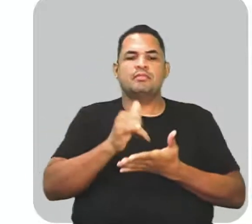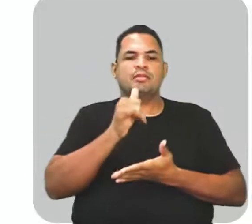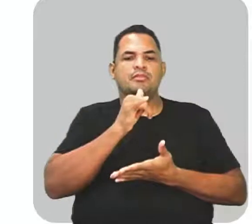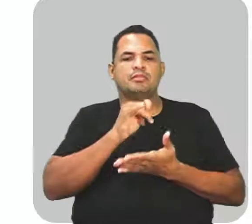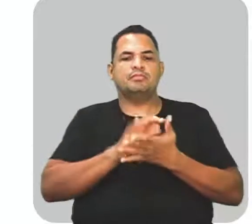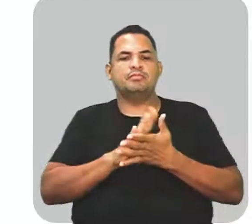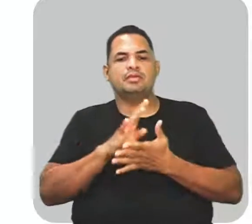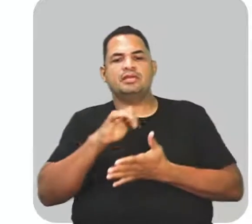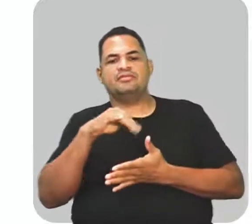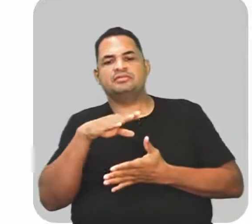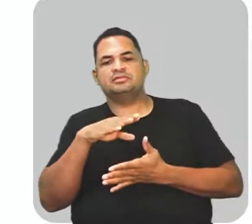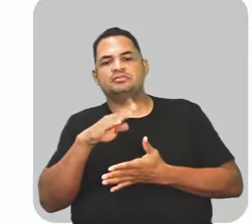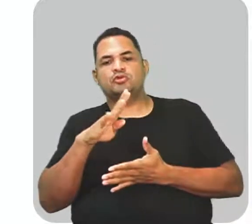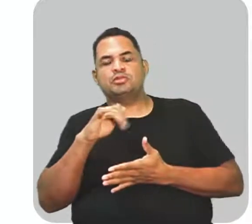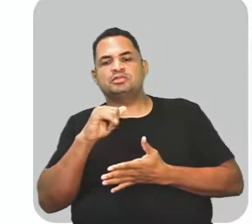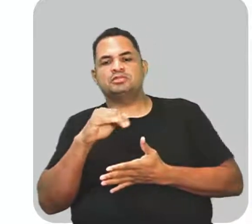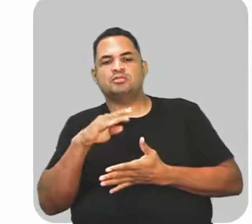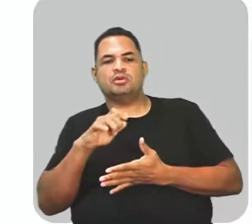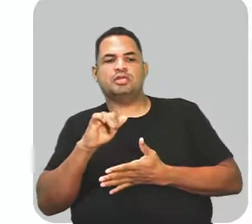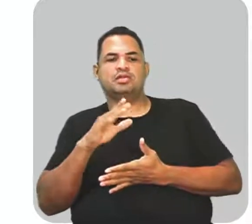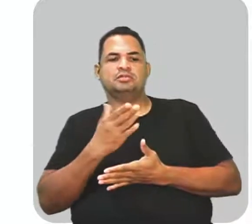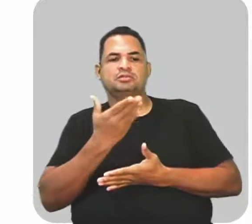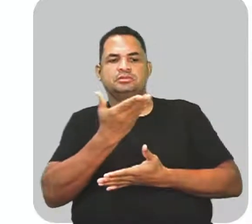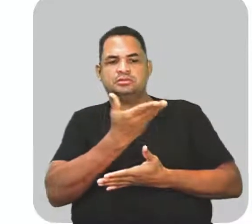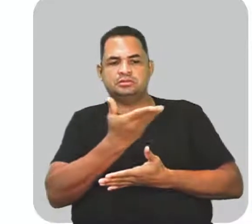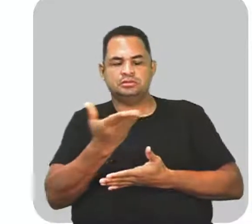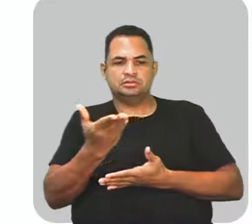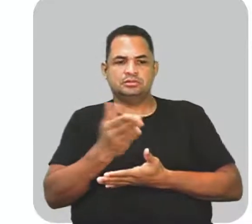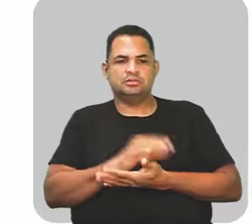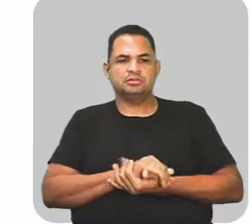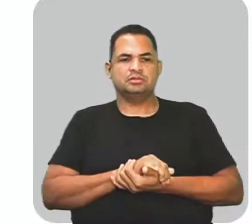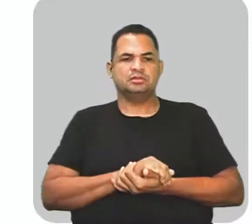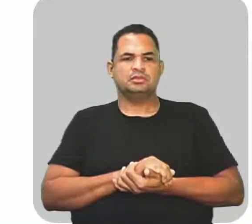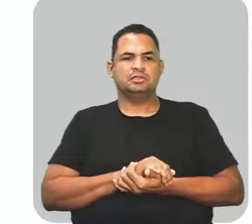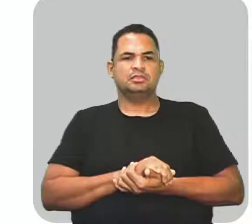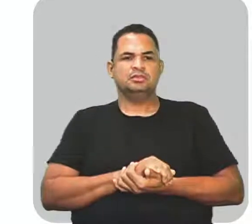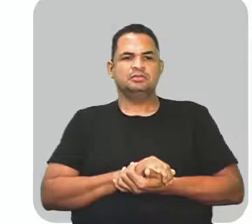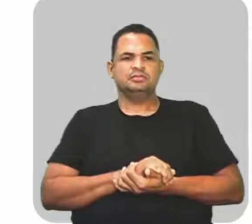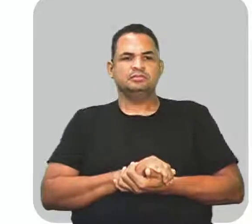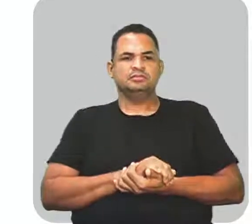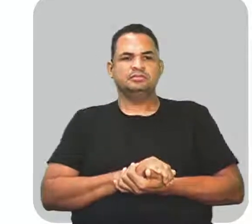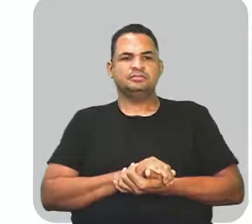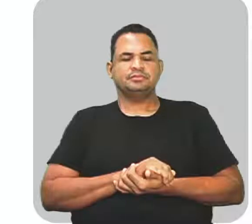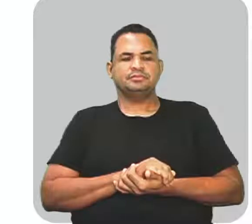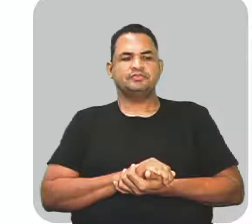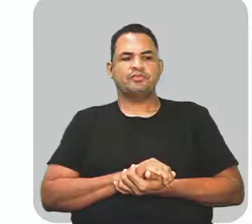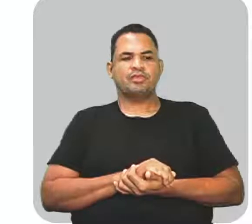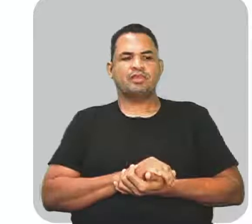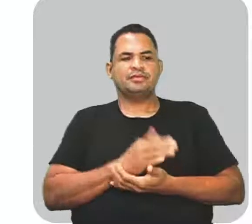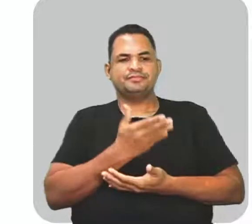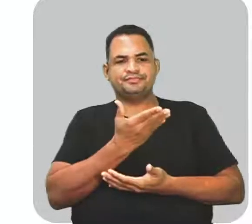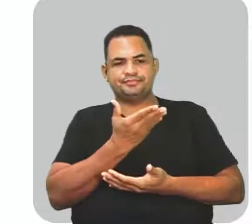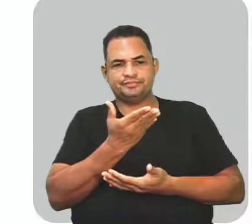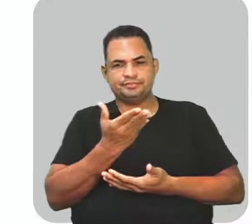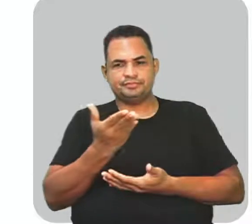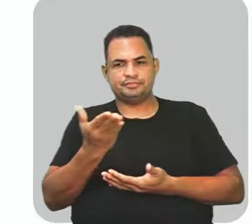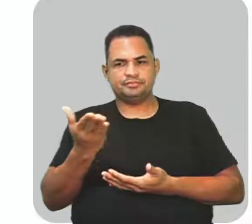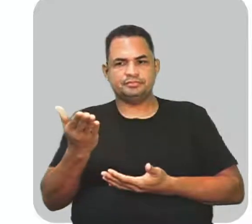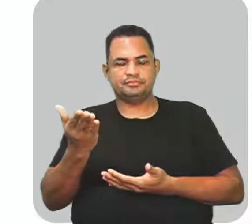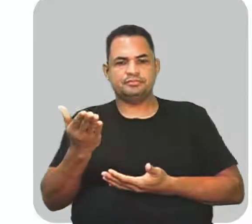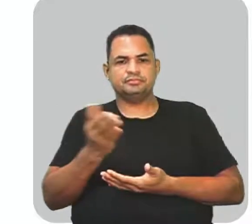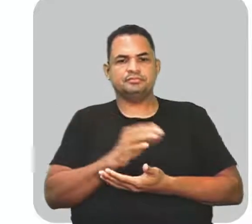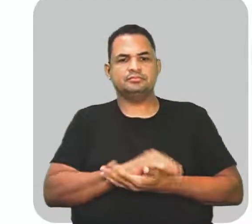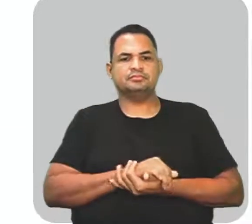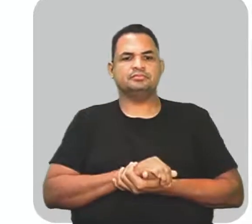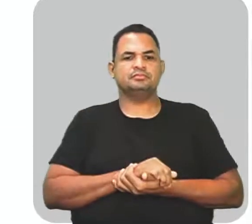boreais. De Luan Farijotino. Belos beijos bailavam bebendo